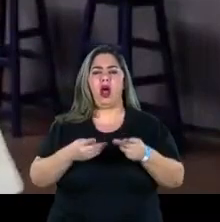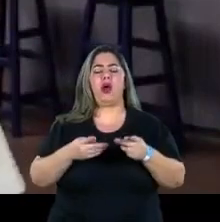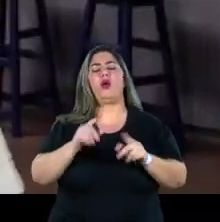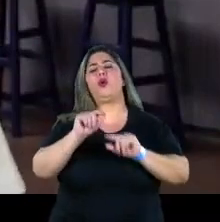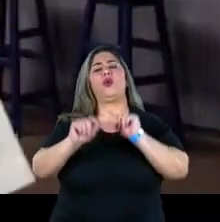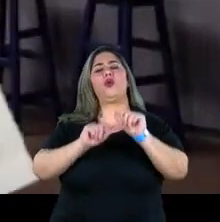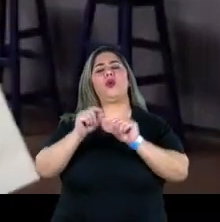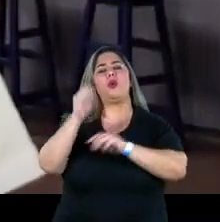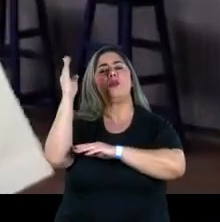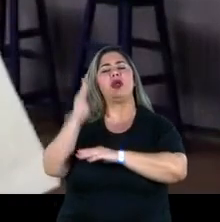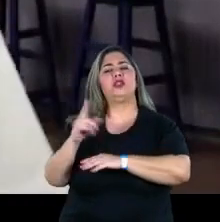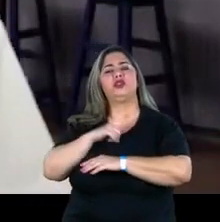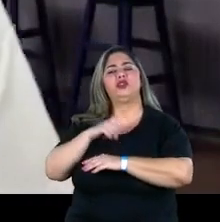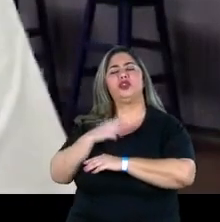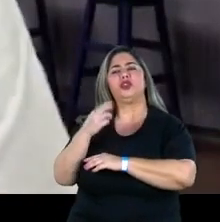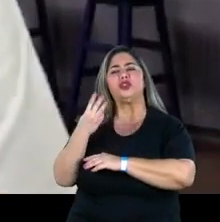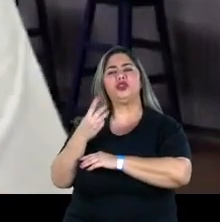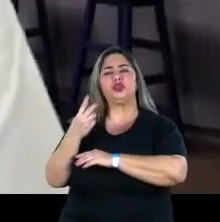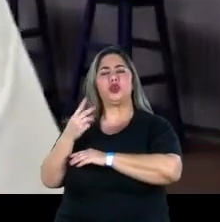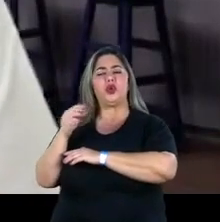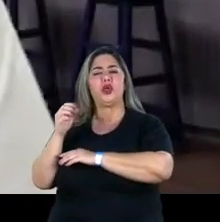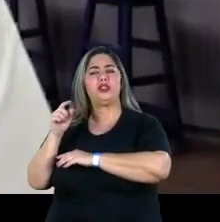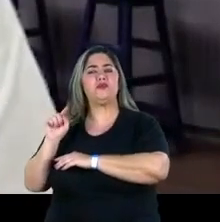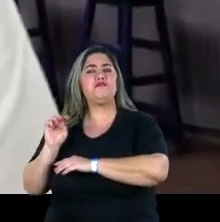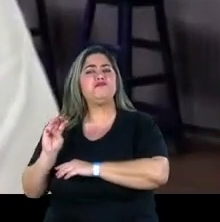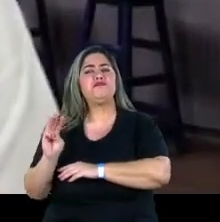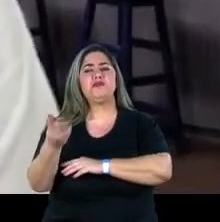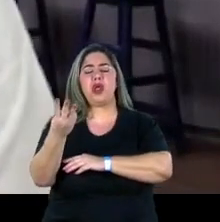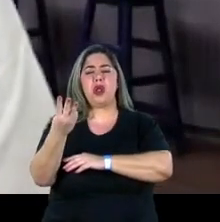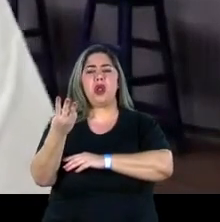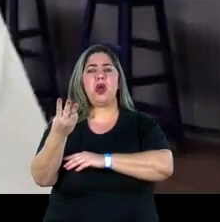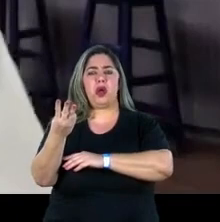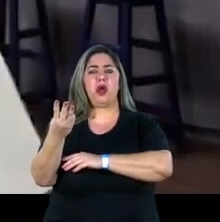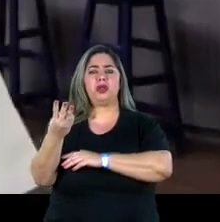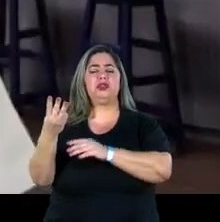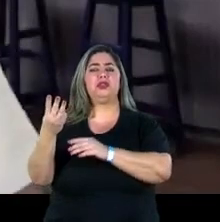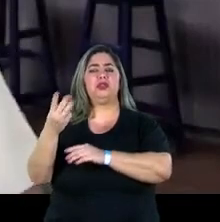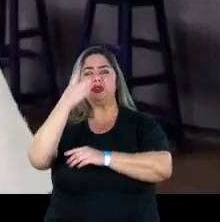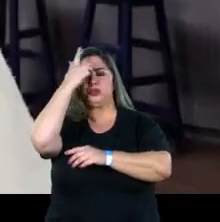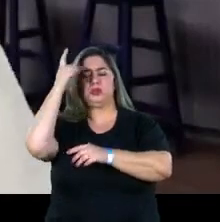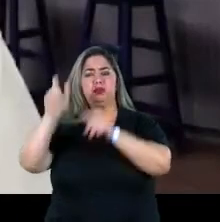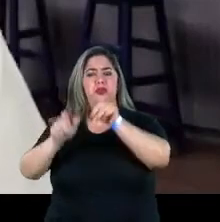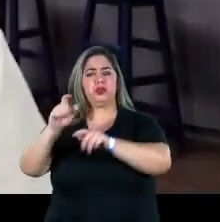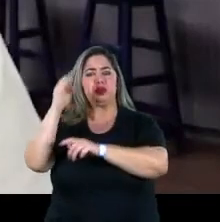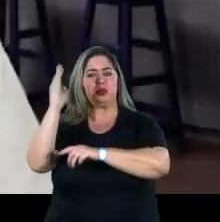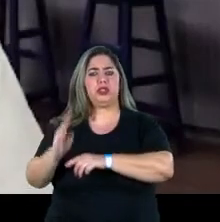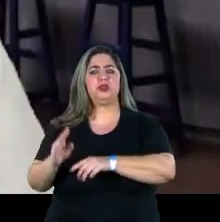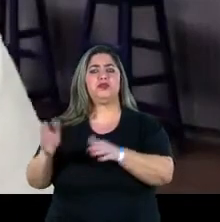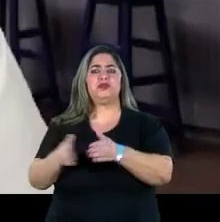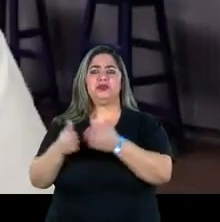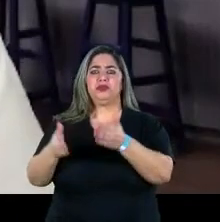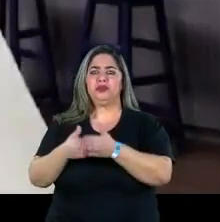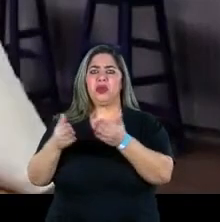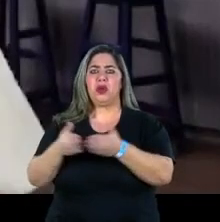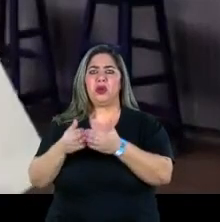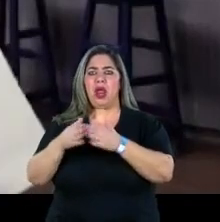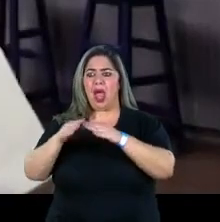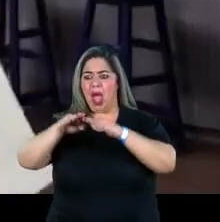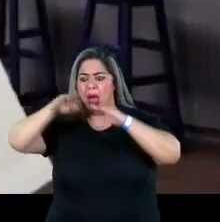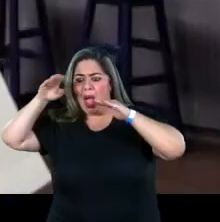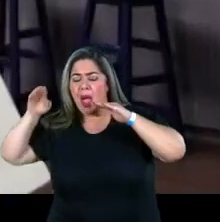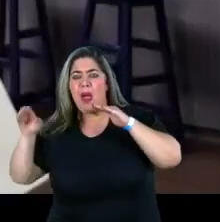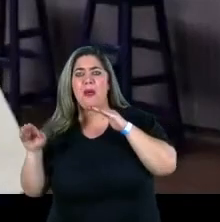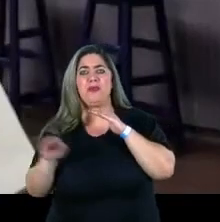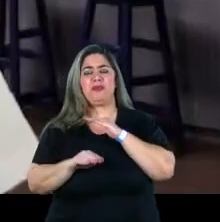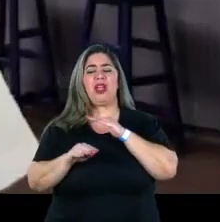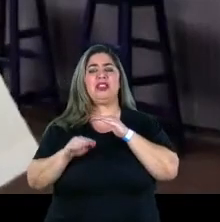um dado de que o Brasil tinha 32 milhões de brasileiros abaixo da linha da pobreza. Para vocês entenderem o que é estar abaixo da linha da pobreza